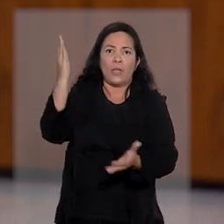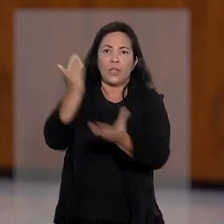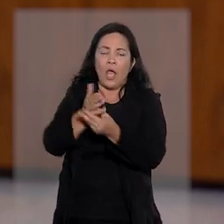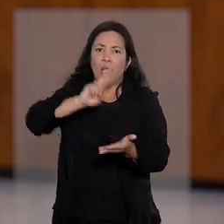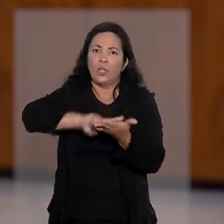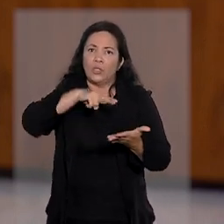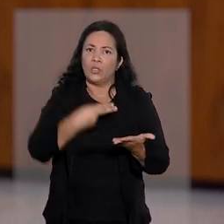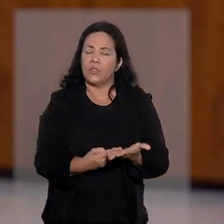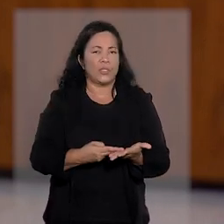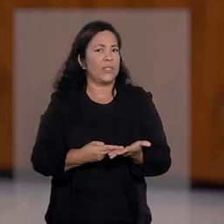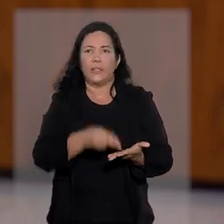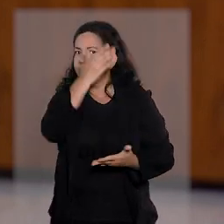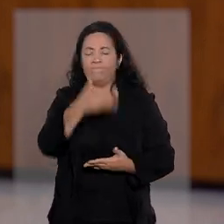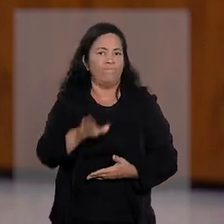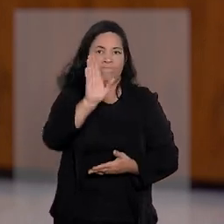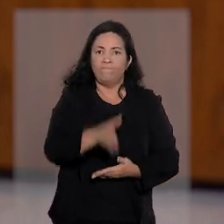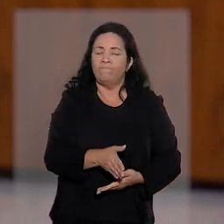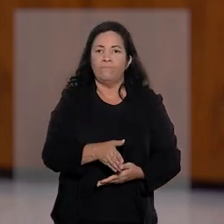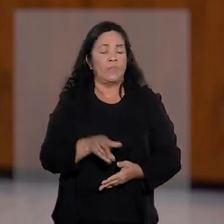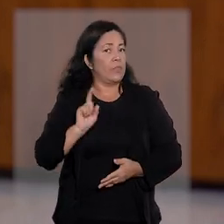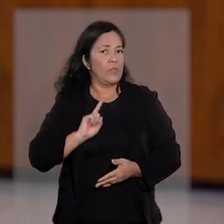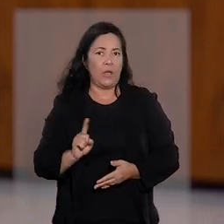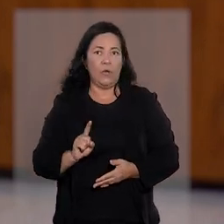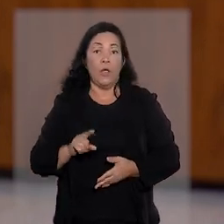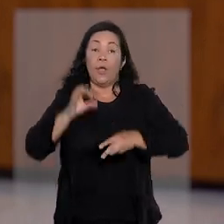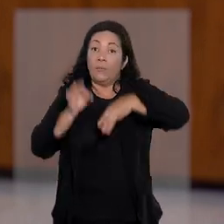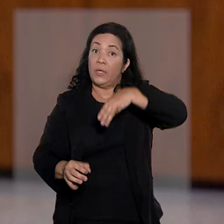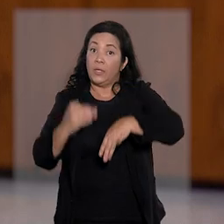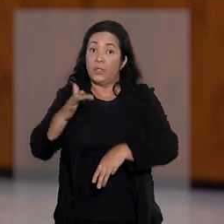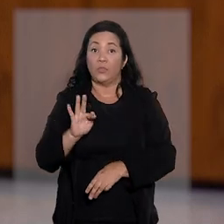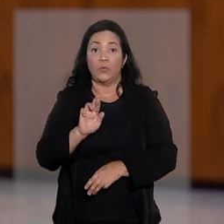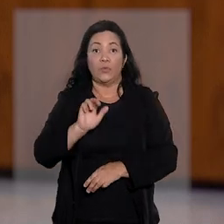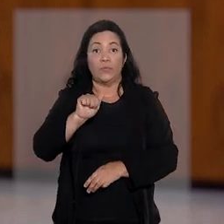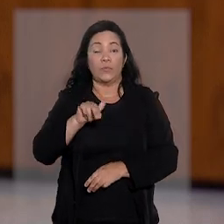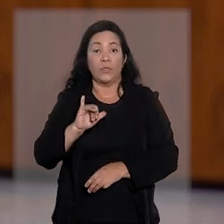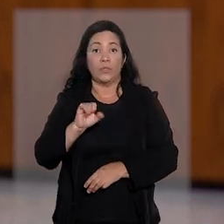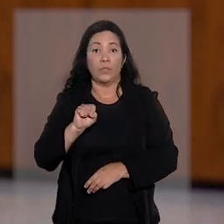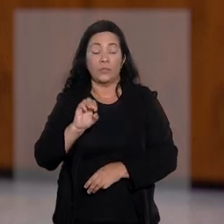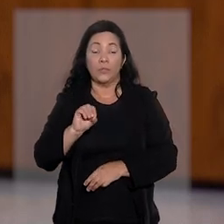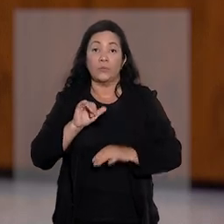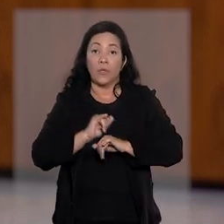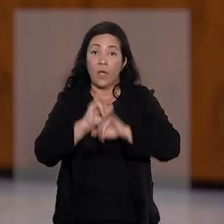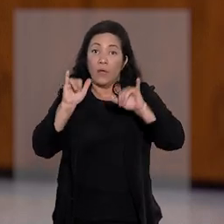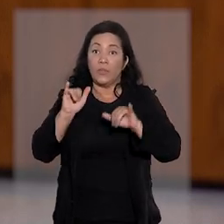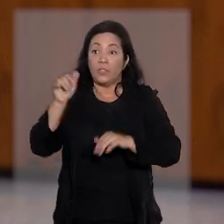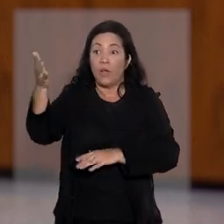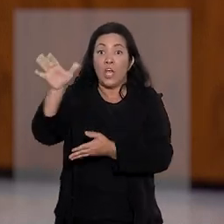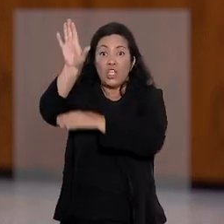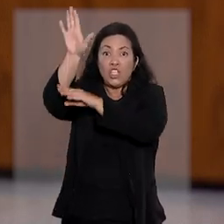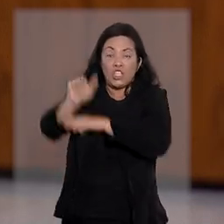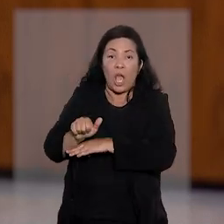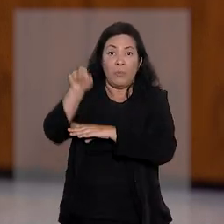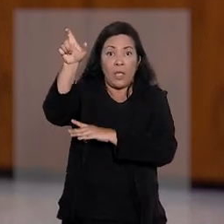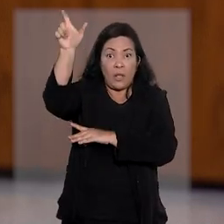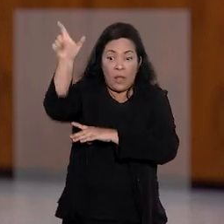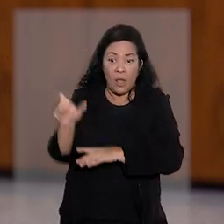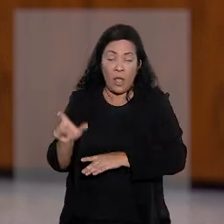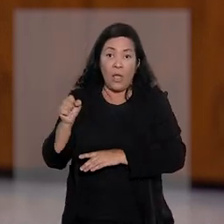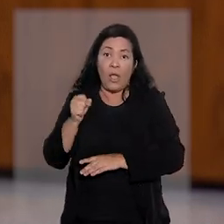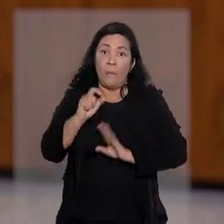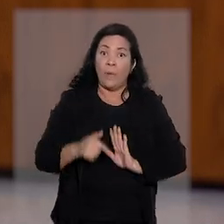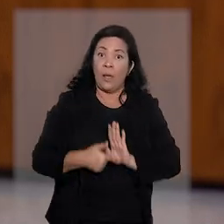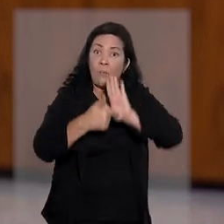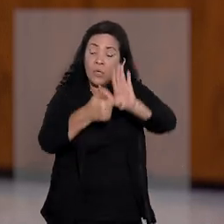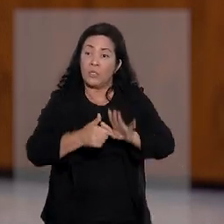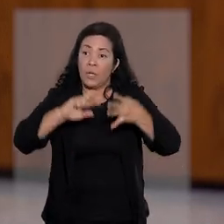integral traduzida do processo. Ao interferir o pedido, o ministro Francisco Falcão determinou que o jogador seja intimado a